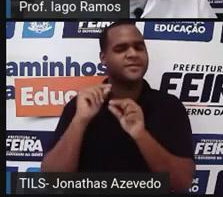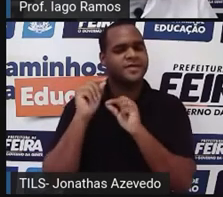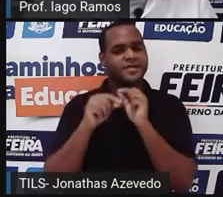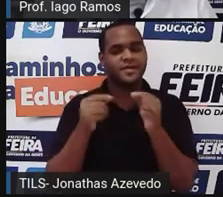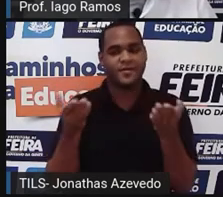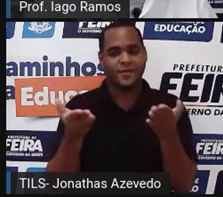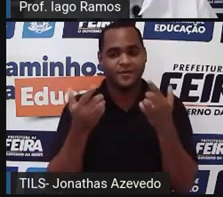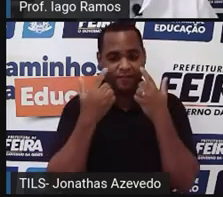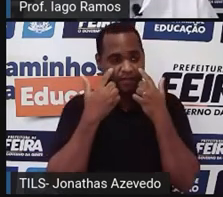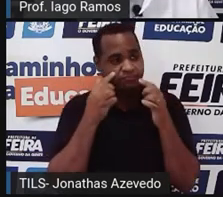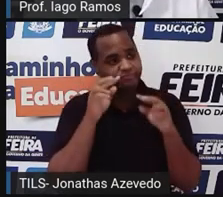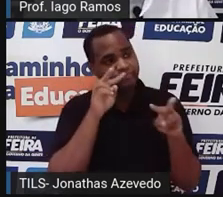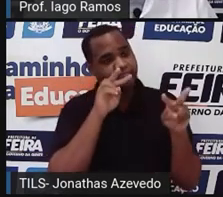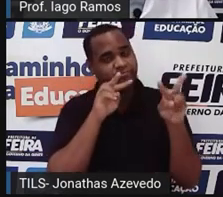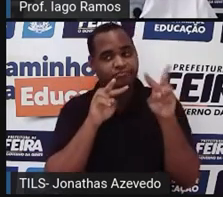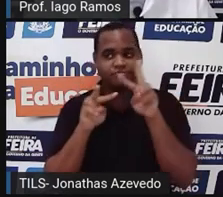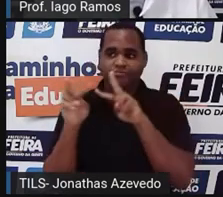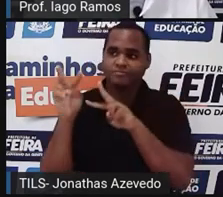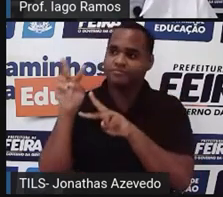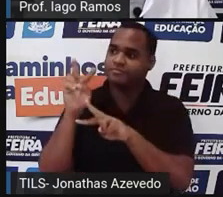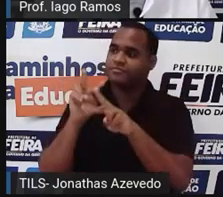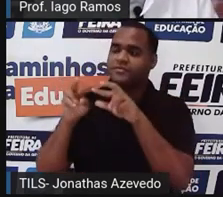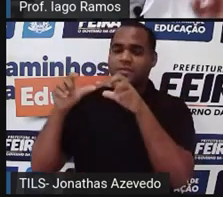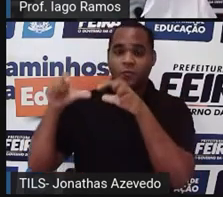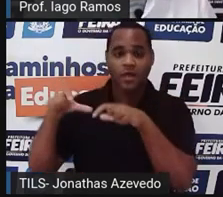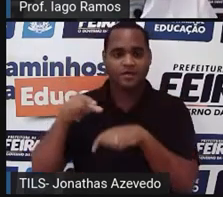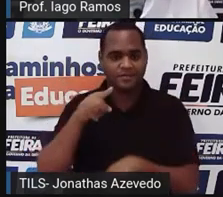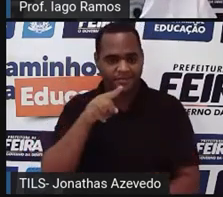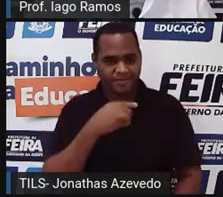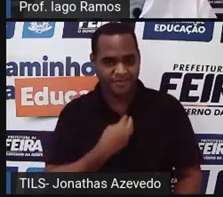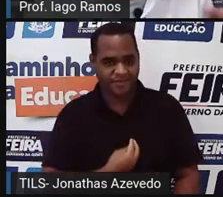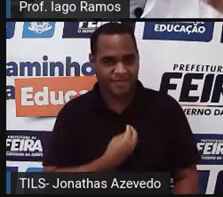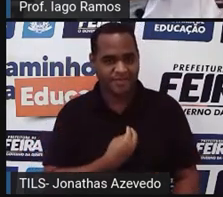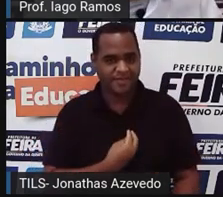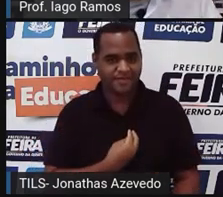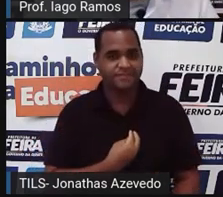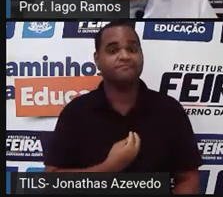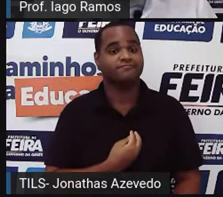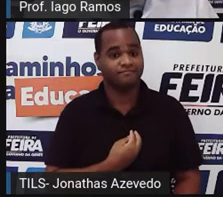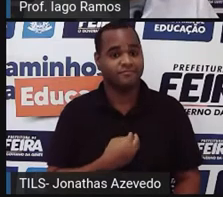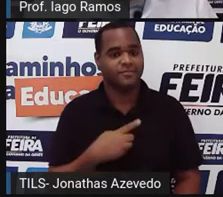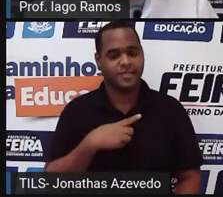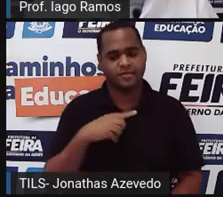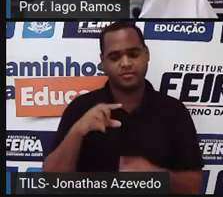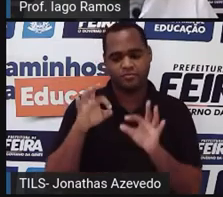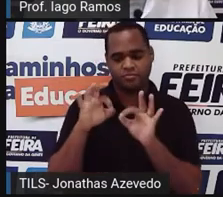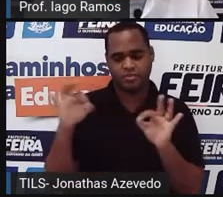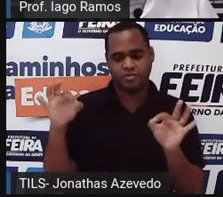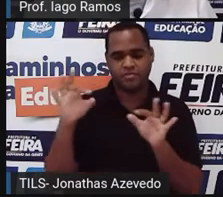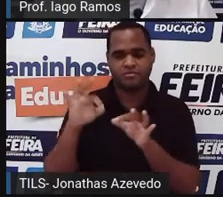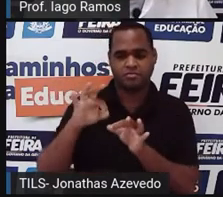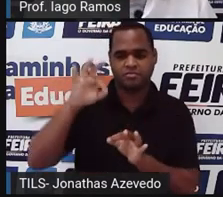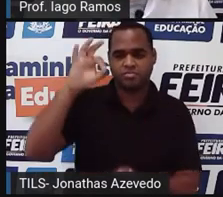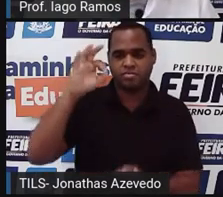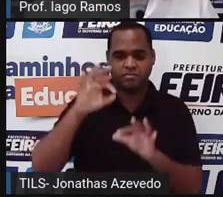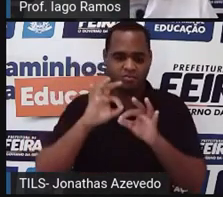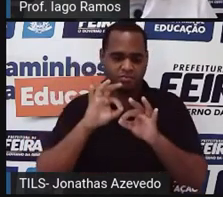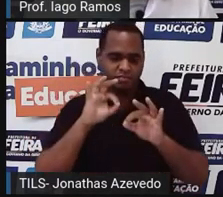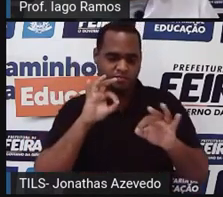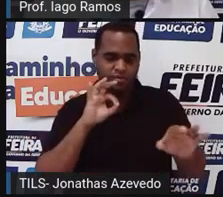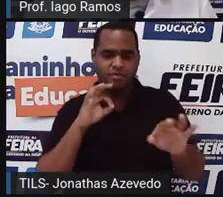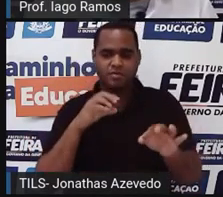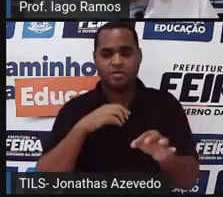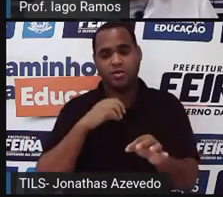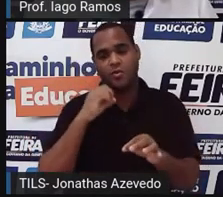agora a sua volta, onde você estiver, tudo vai ter uma medida ou vai indicar alguma